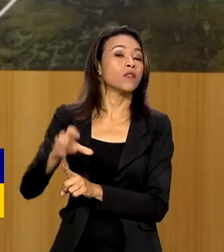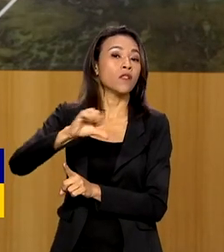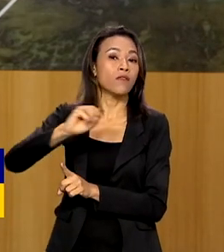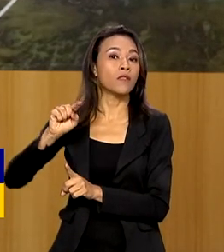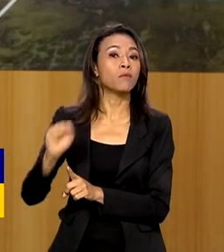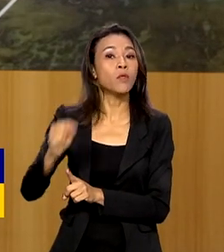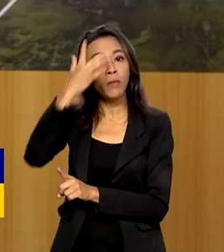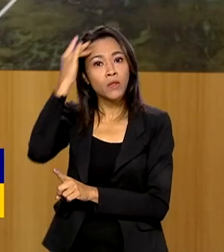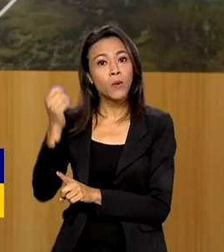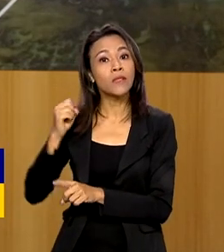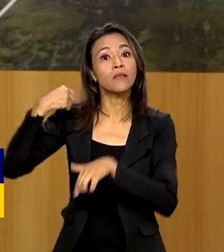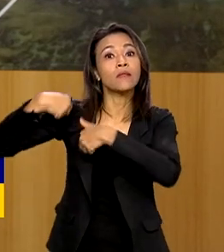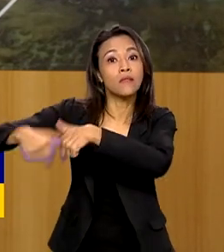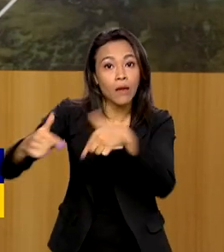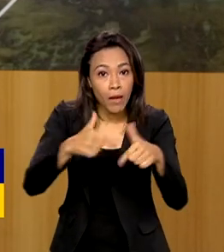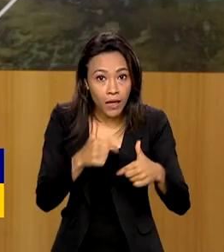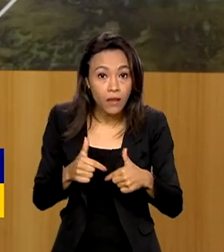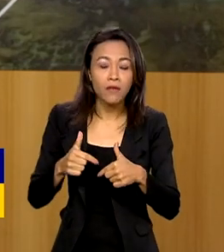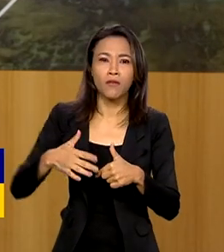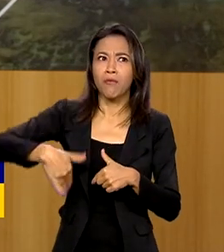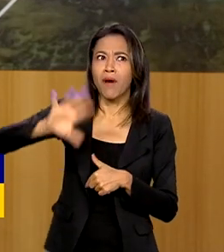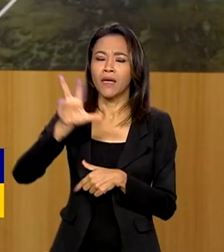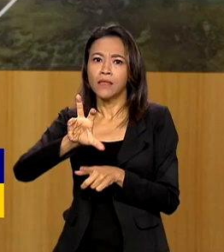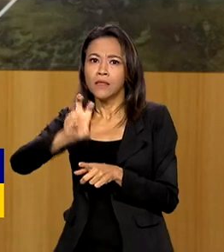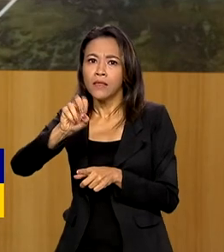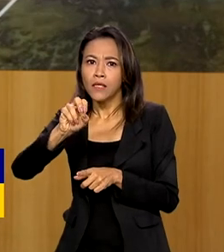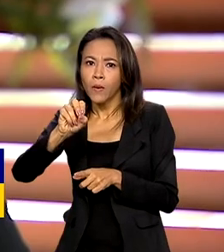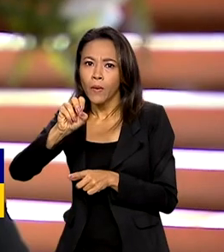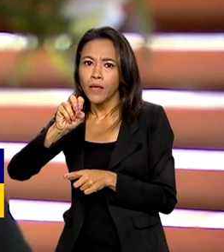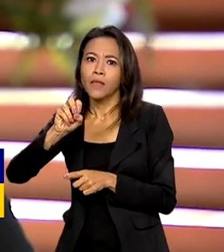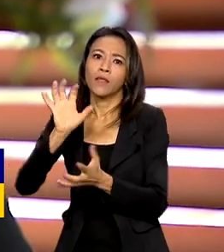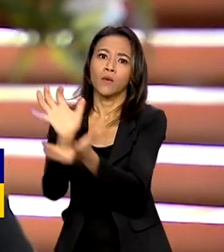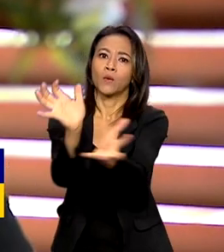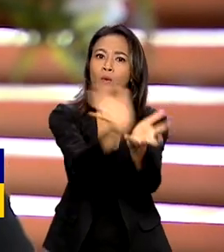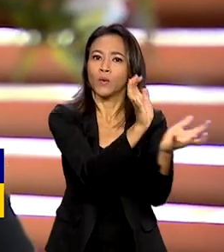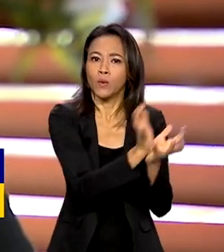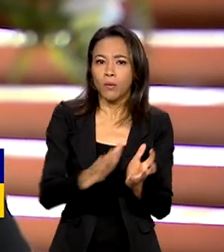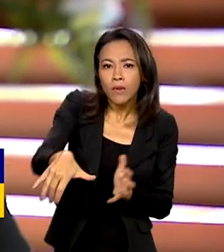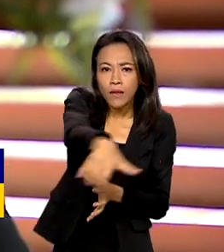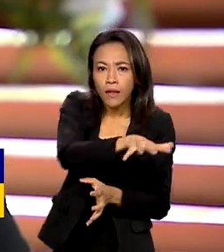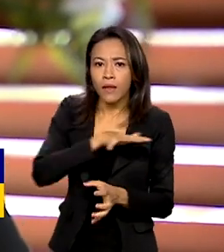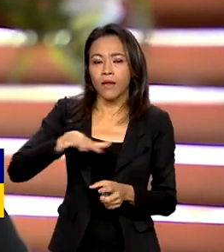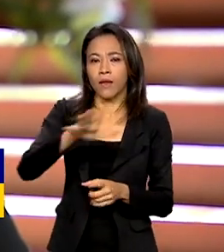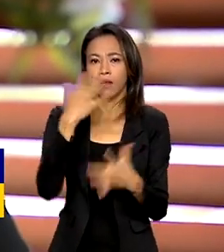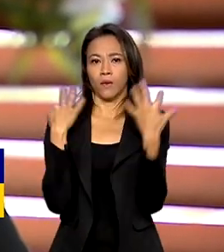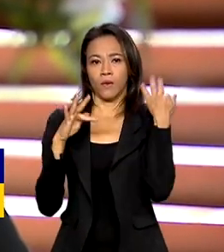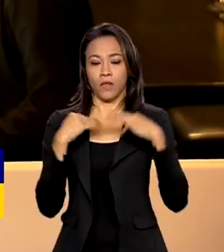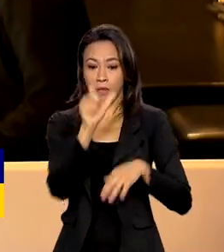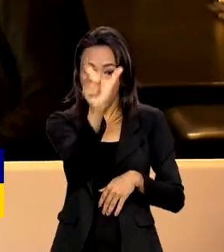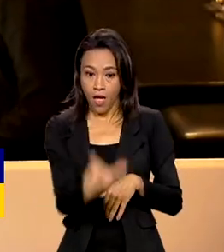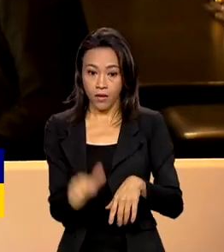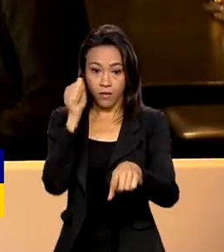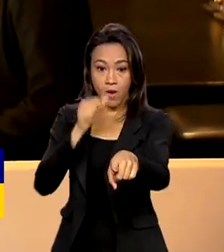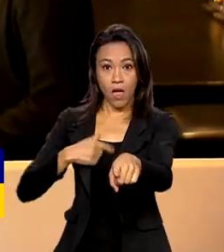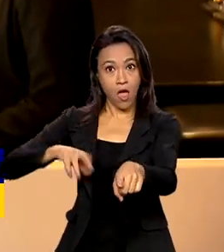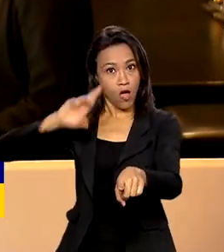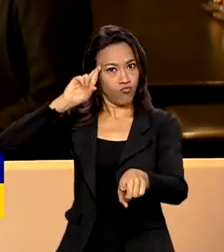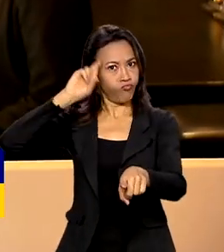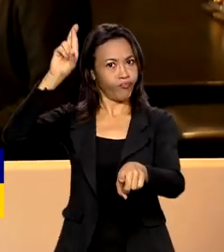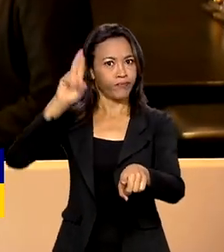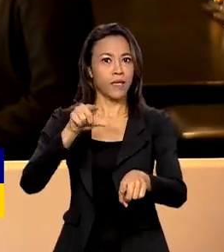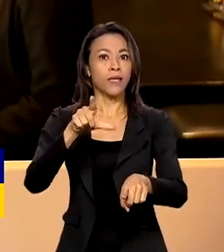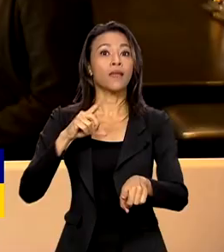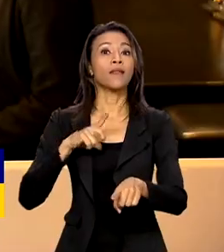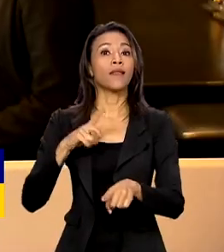trabalhando nas mais de 50 cadeias econômicas do turismo. A Ellen é gerente em uma rede de hotéis que conta com 17